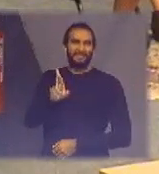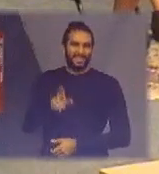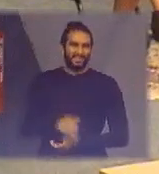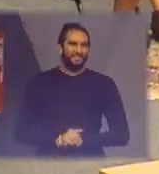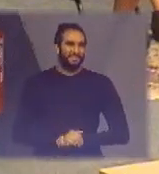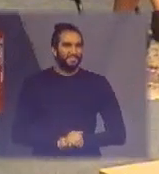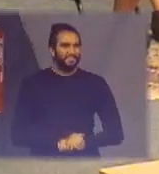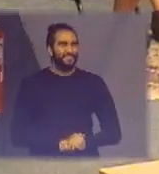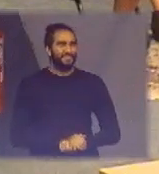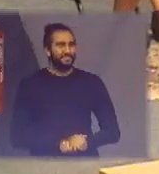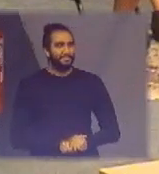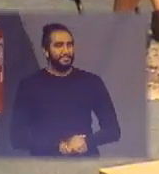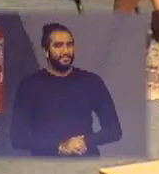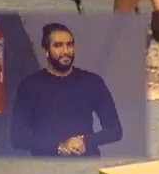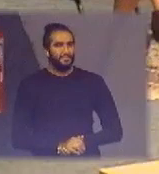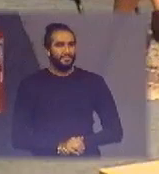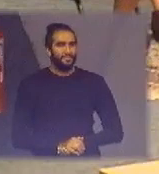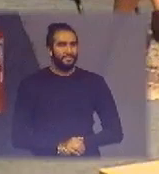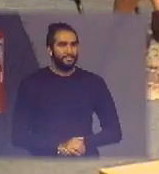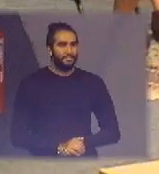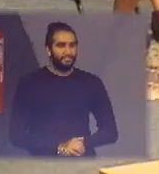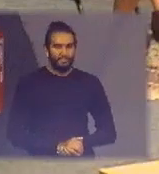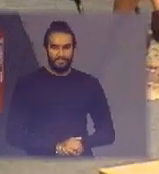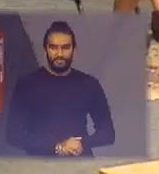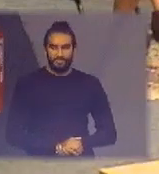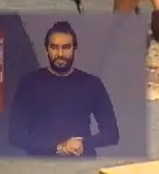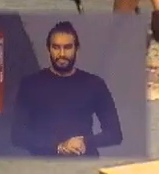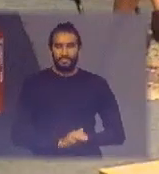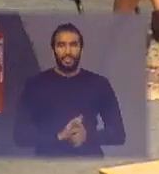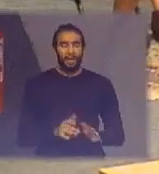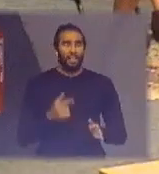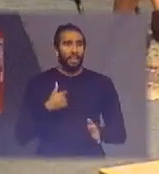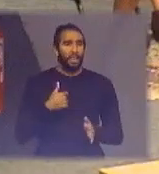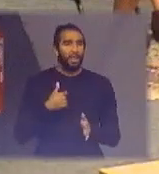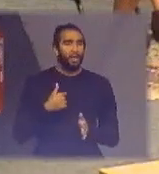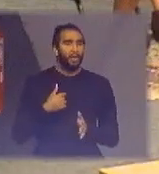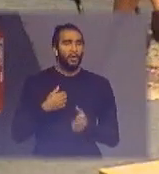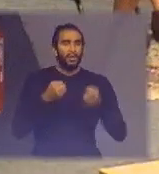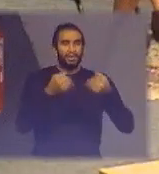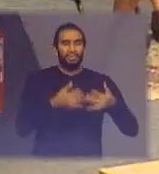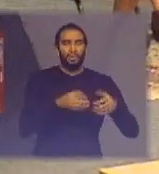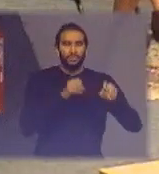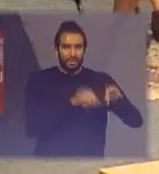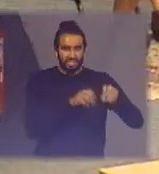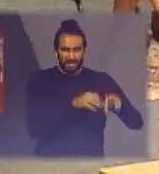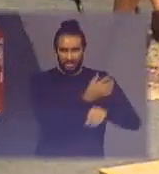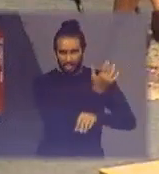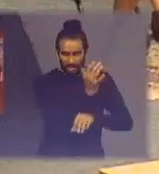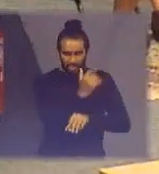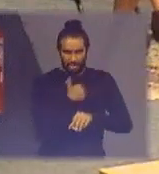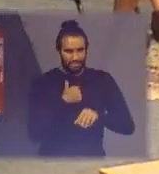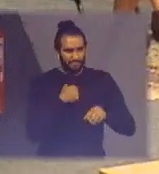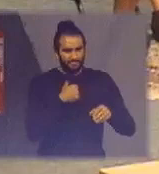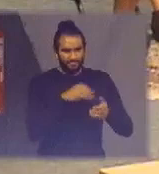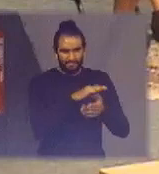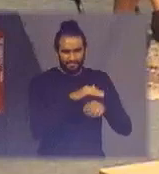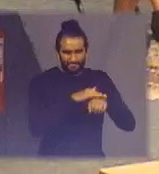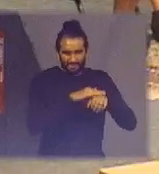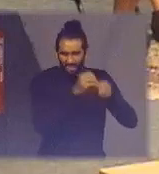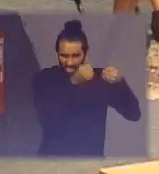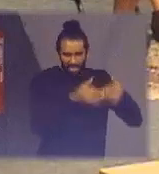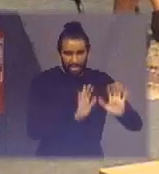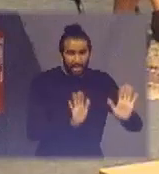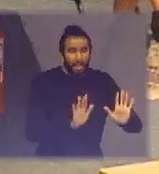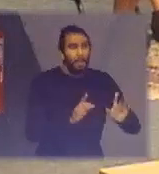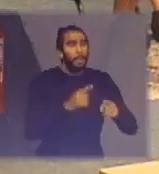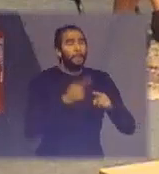respostas e não falei nada sobre a educação ambiental e vocês falaram alguma coisa agora e